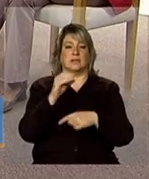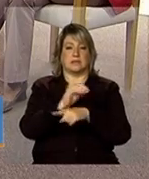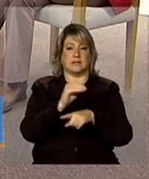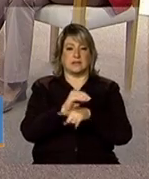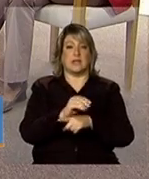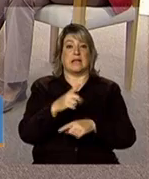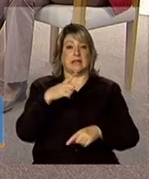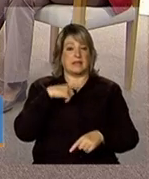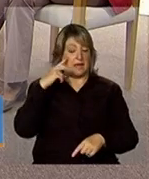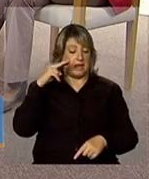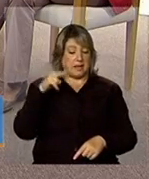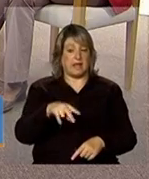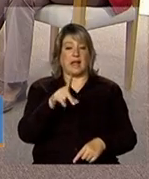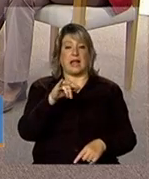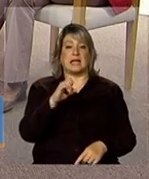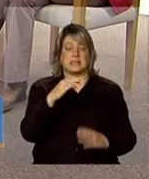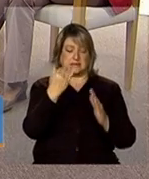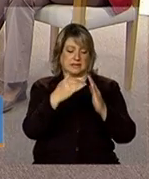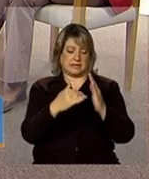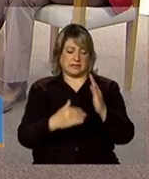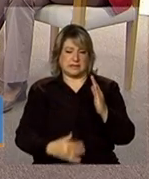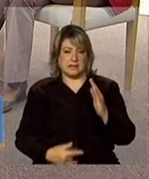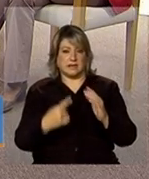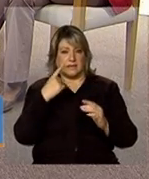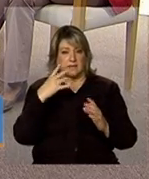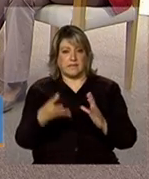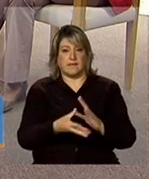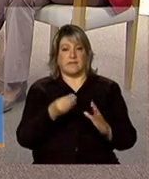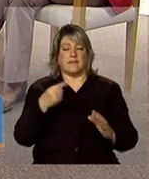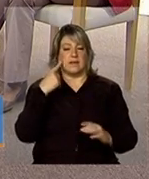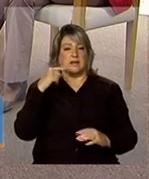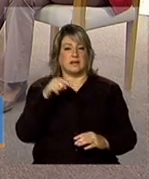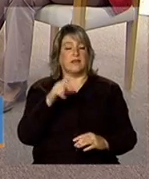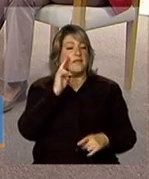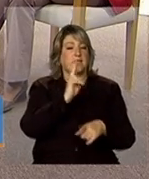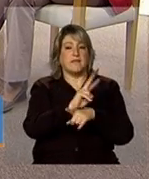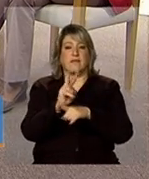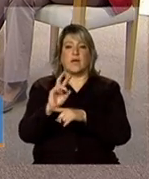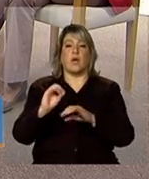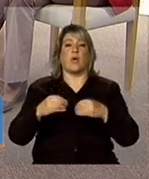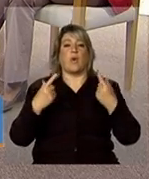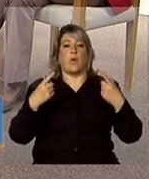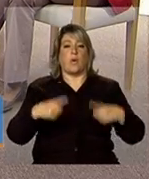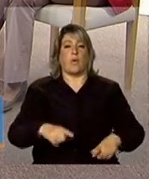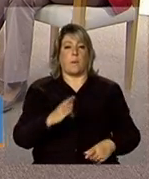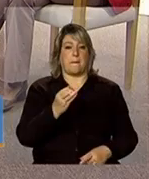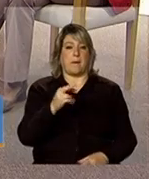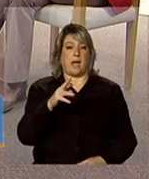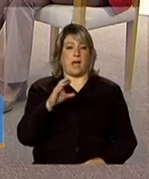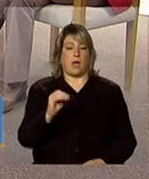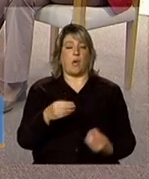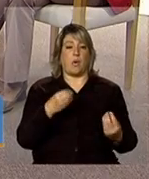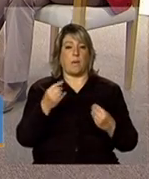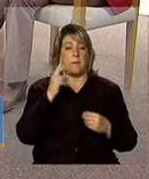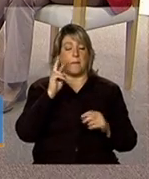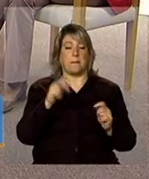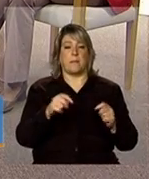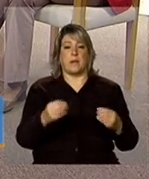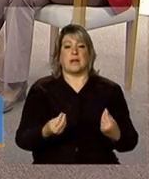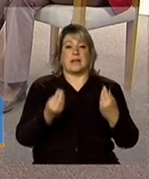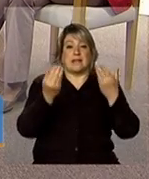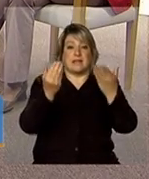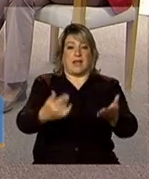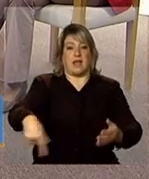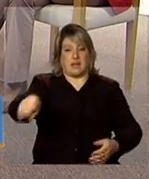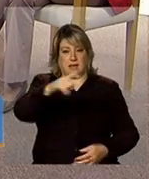territorializar as famílias utilizando o bairro como referência para que possa entregar aos